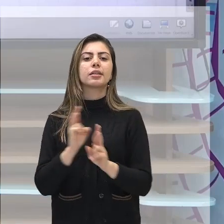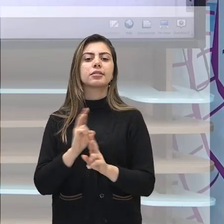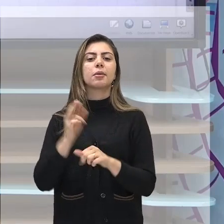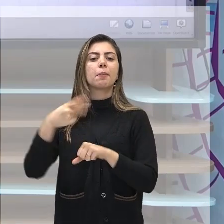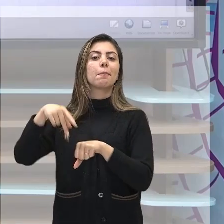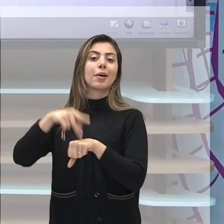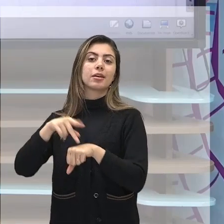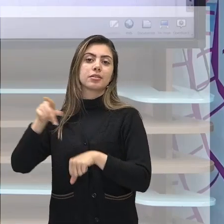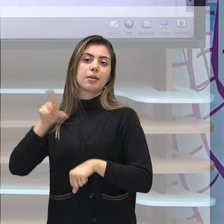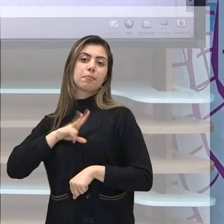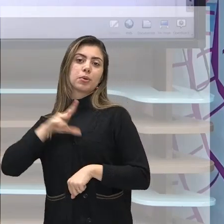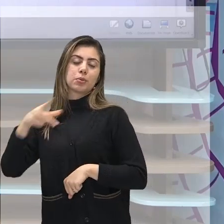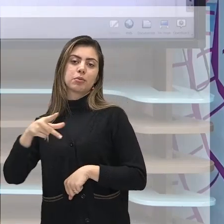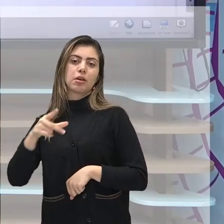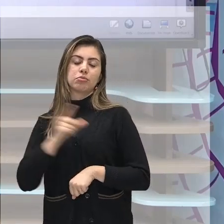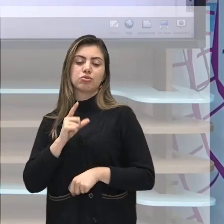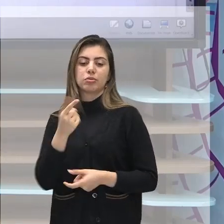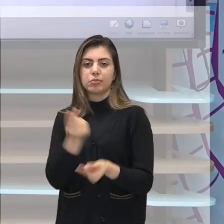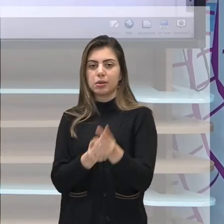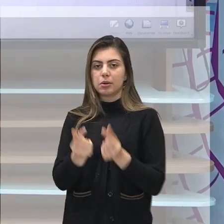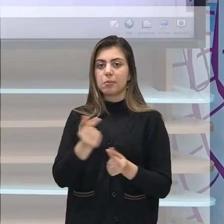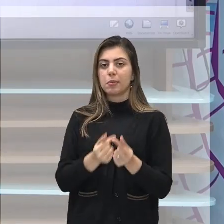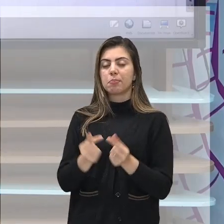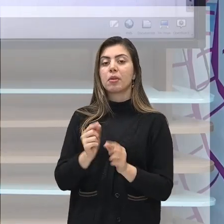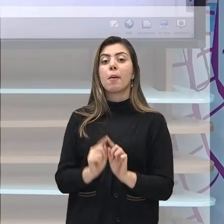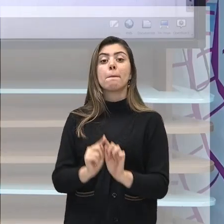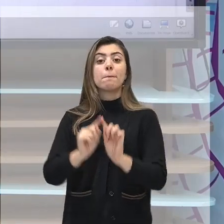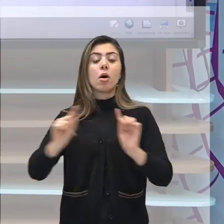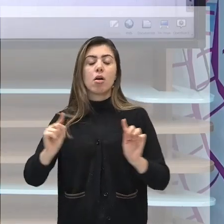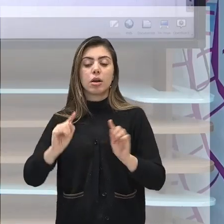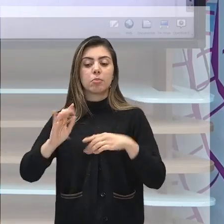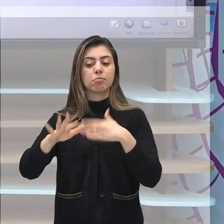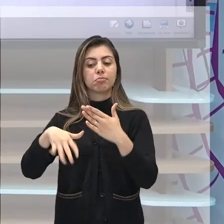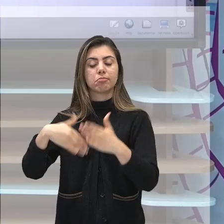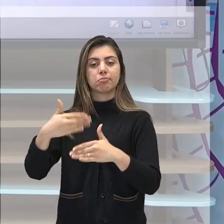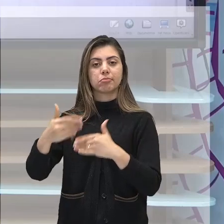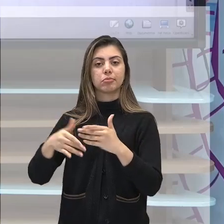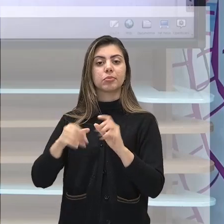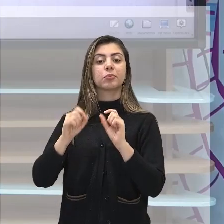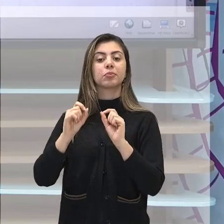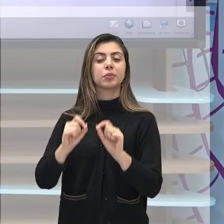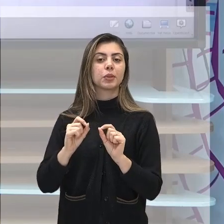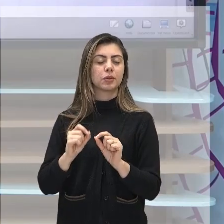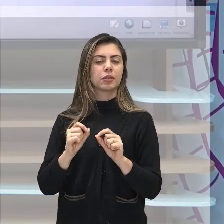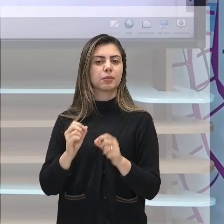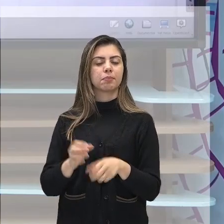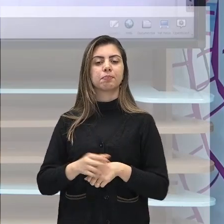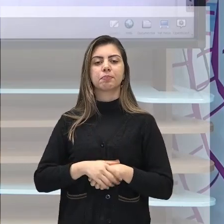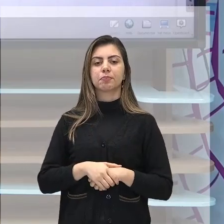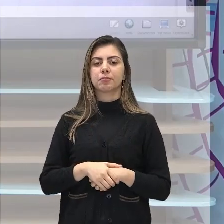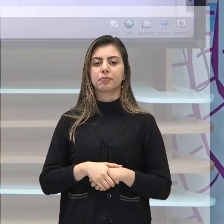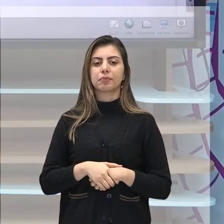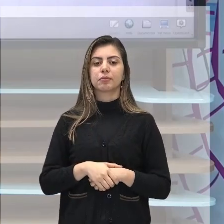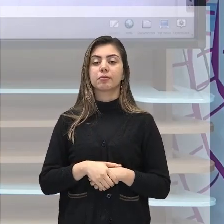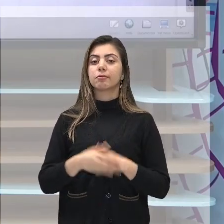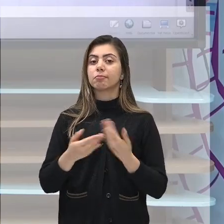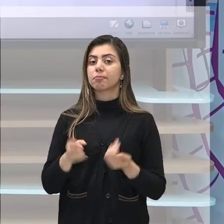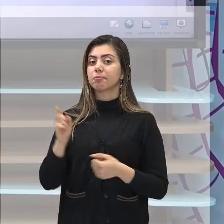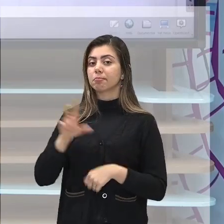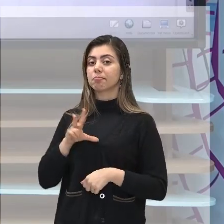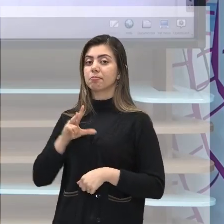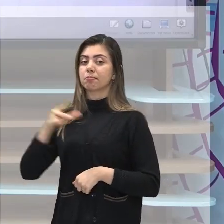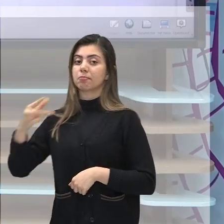Portugal. mas a partir do momento que Portugal